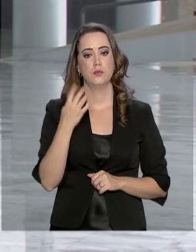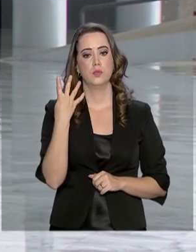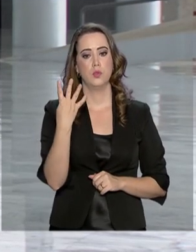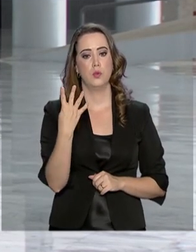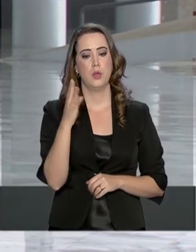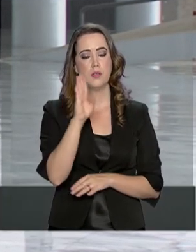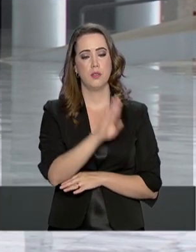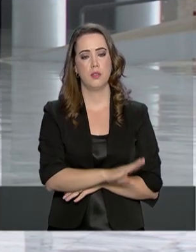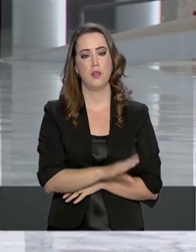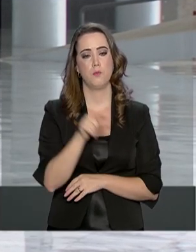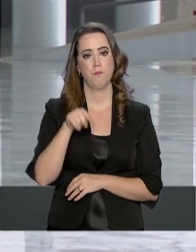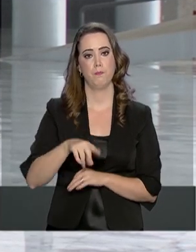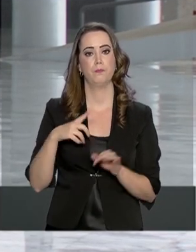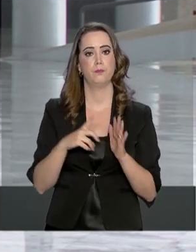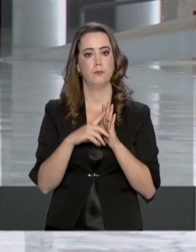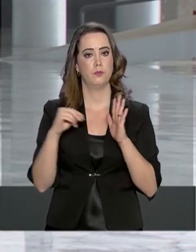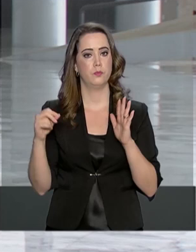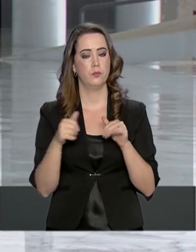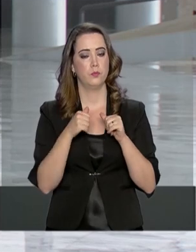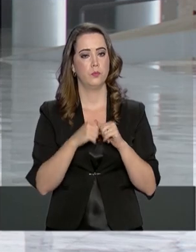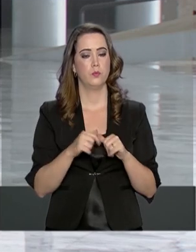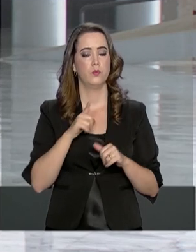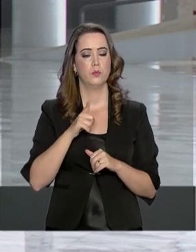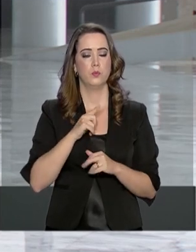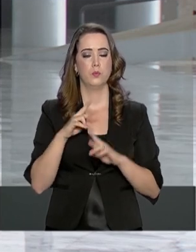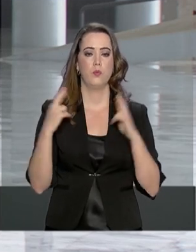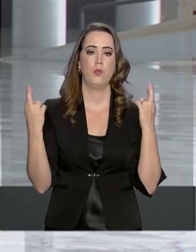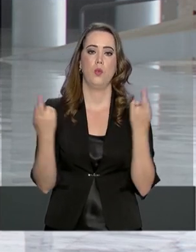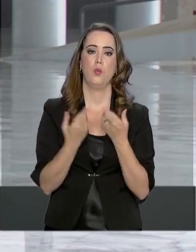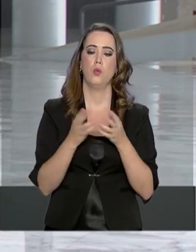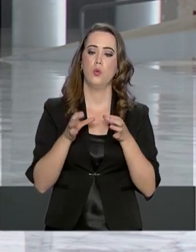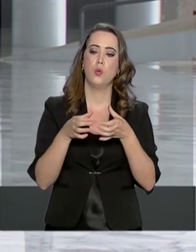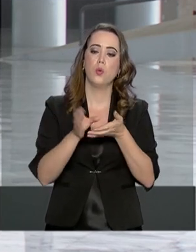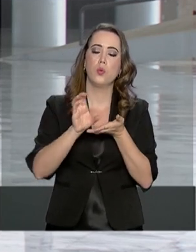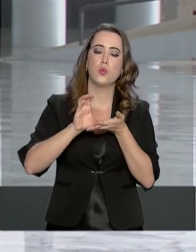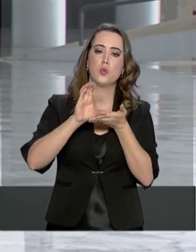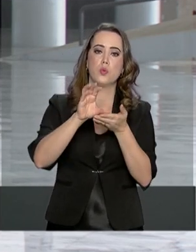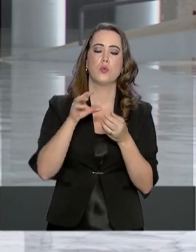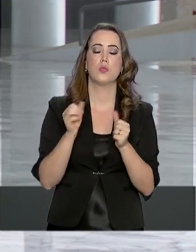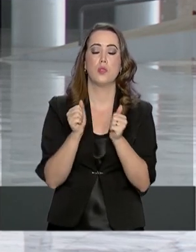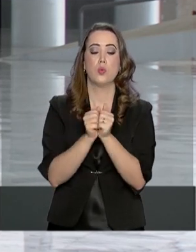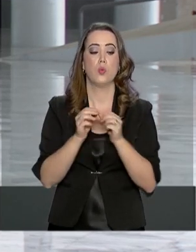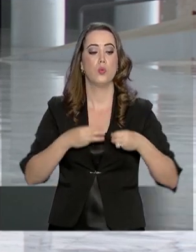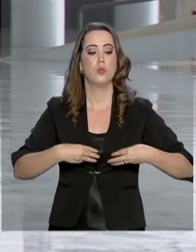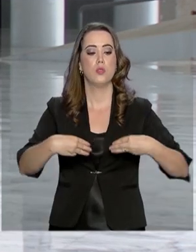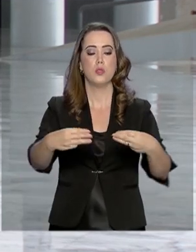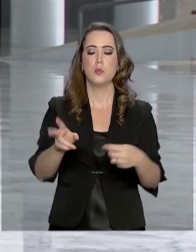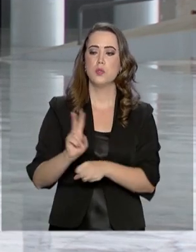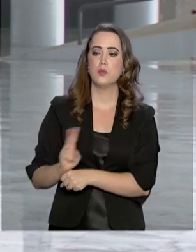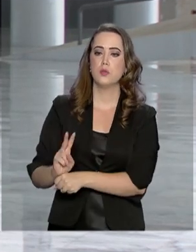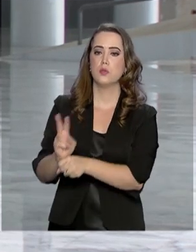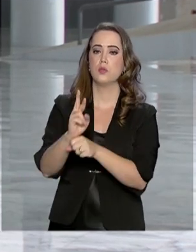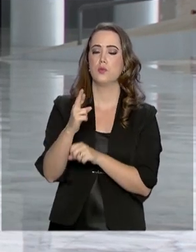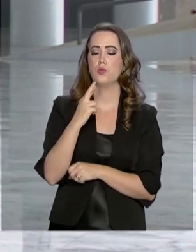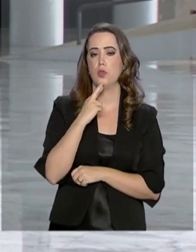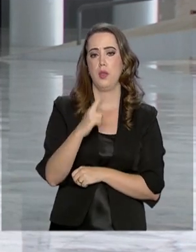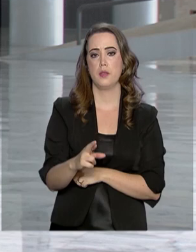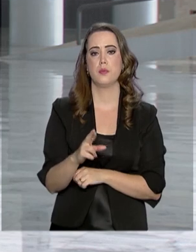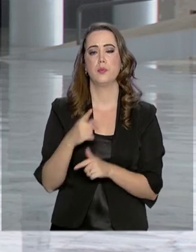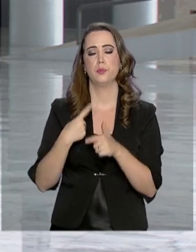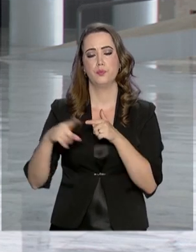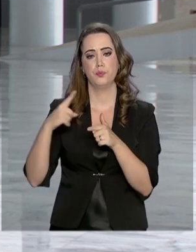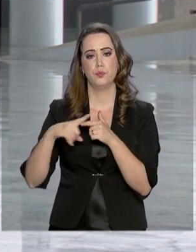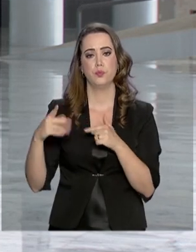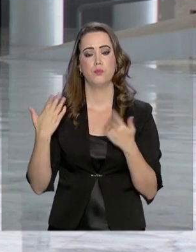às quatro horas da tarde, aqui no Palácio do Planalto, está prevista a reunião do Conselho Ministerial de Supervisão de Resposta a